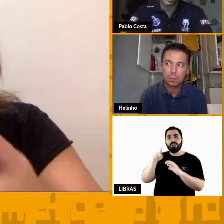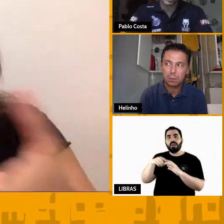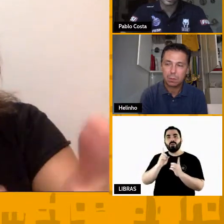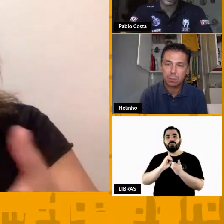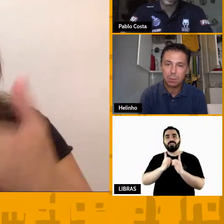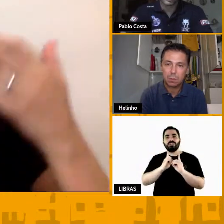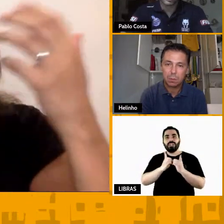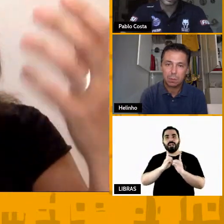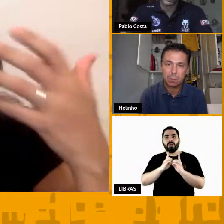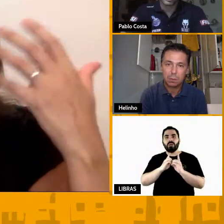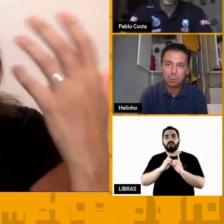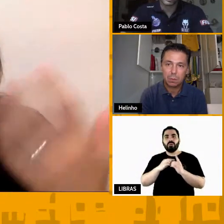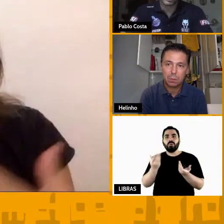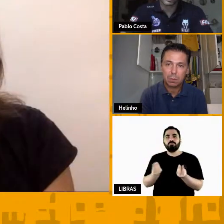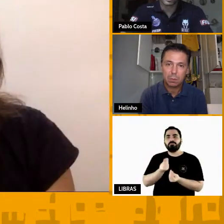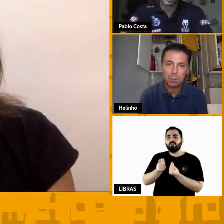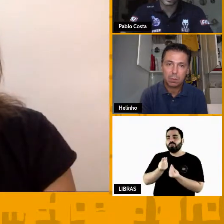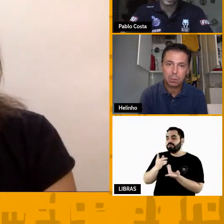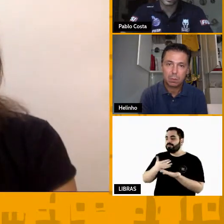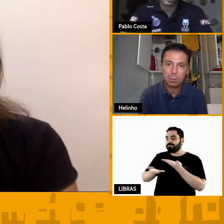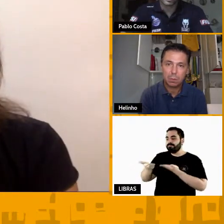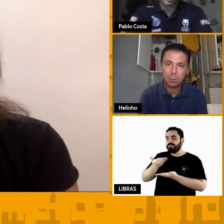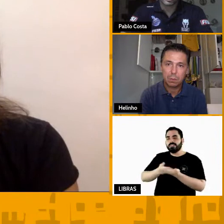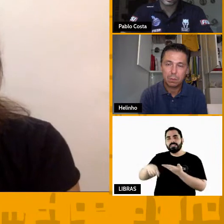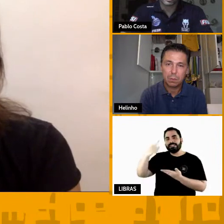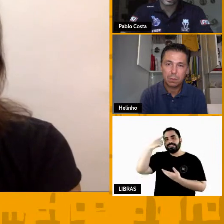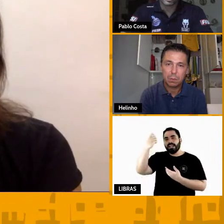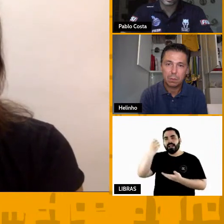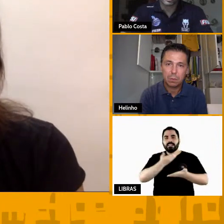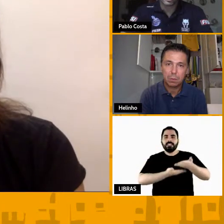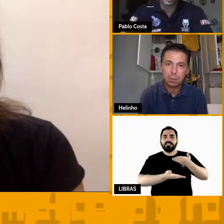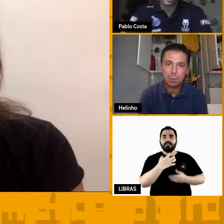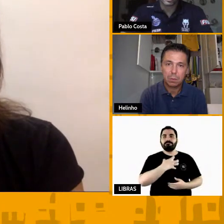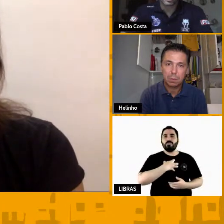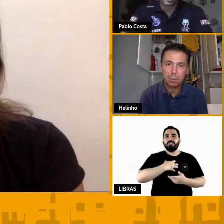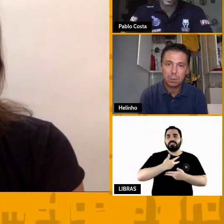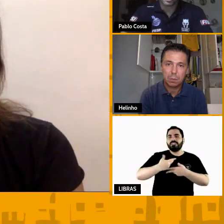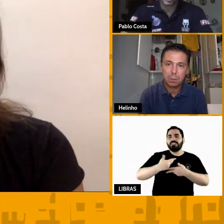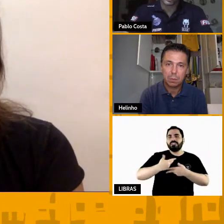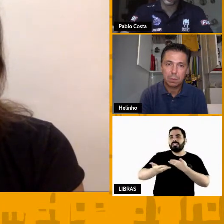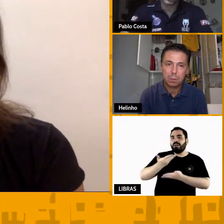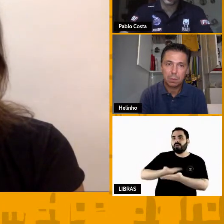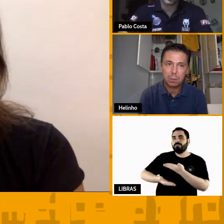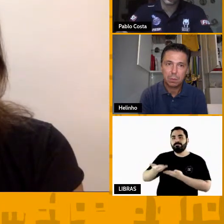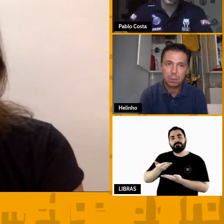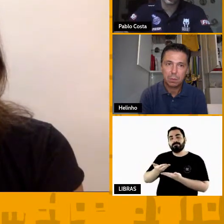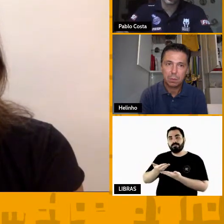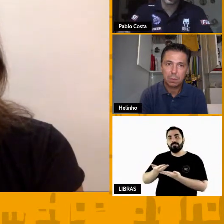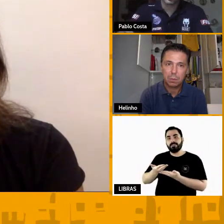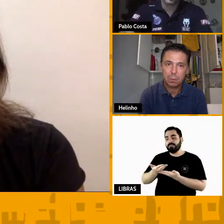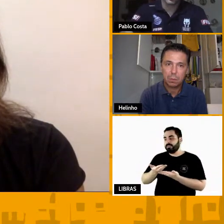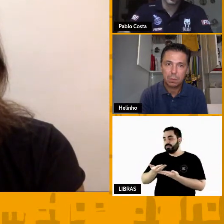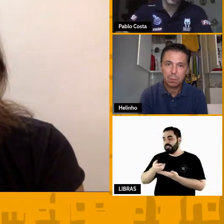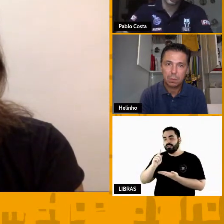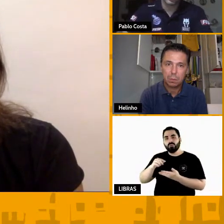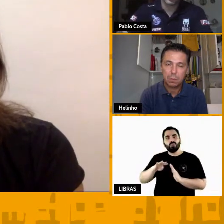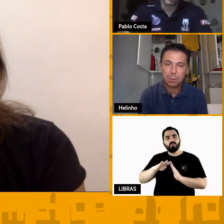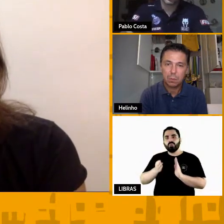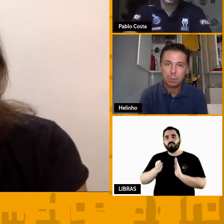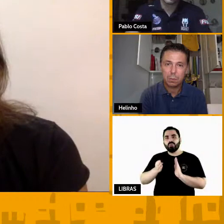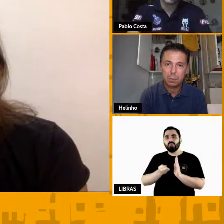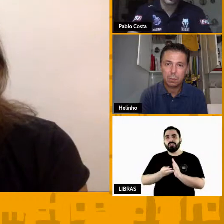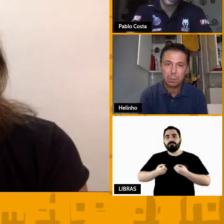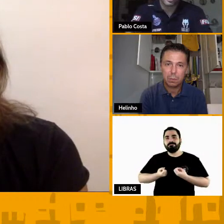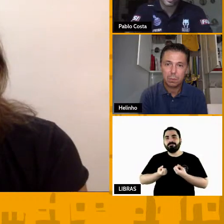escambo aqui de ideias, emoções, de tudo aquilo que a gente pode trocar nas relações humanas. E para começar a provocar vocês